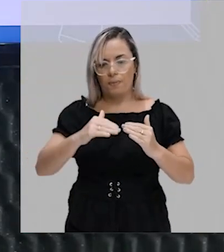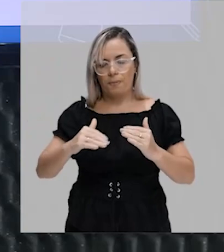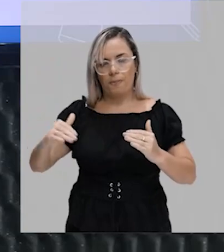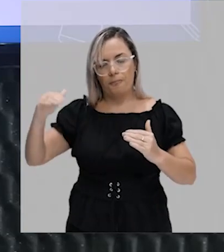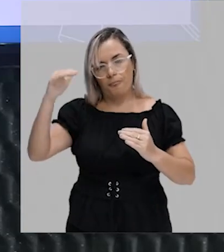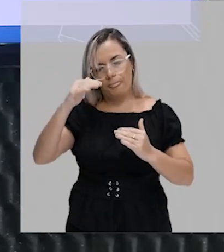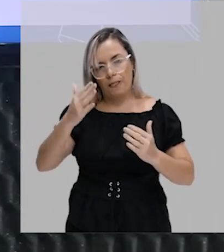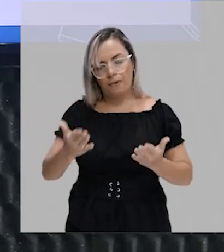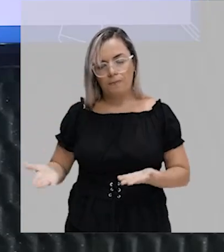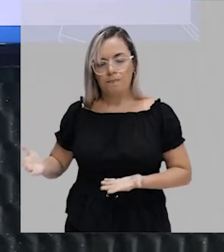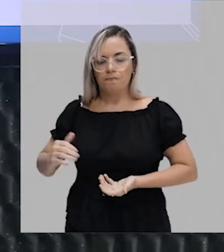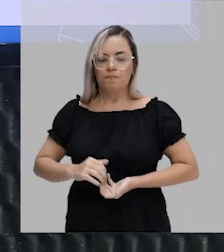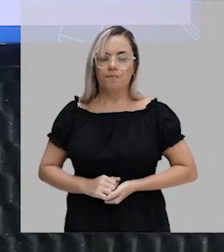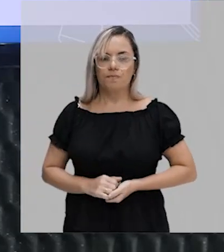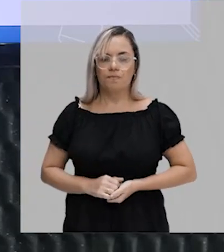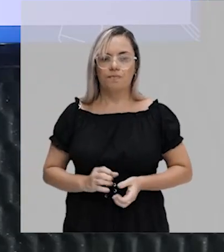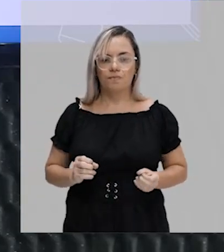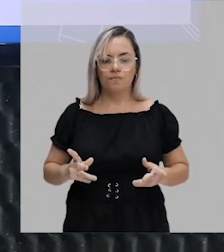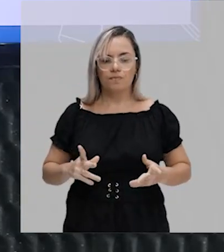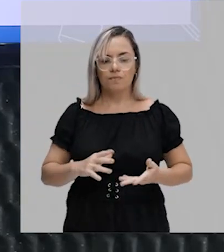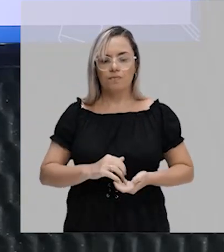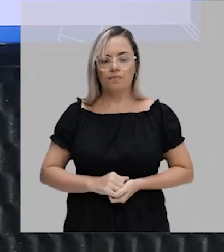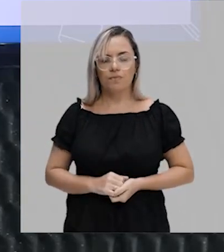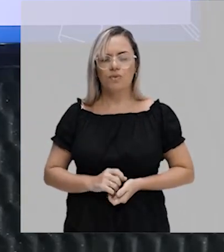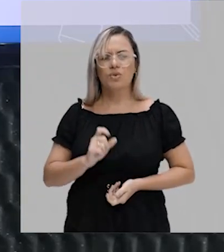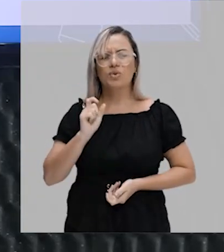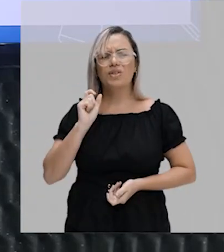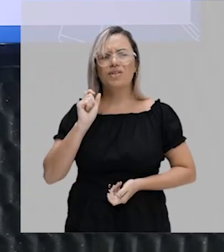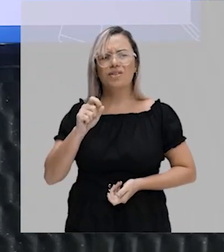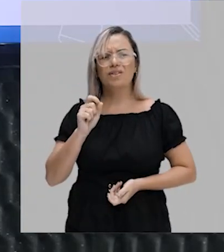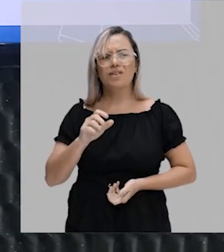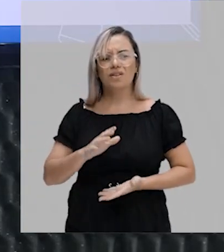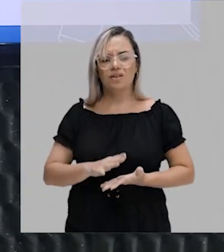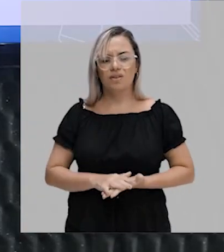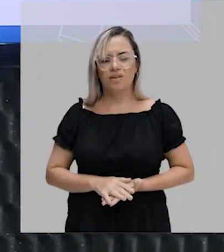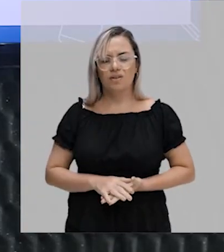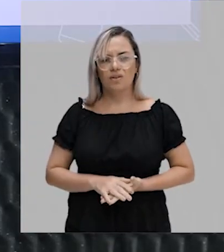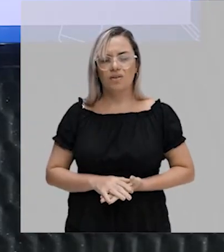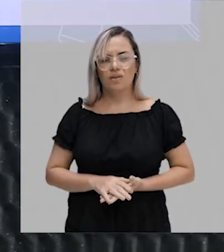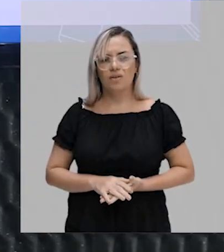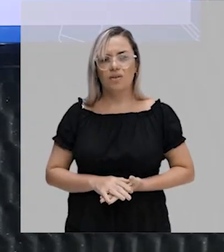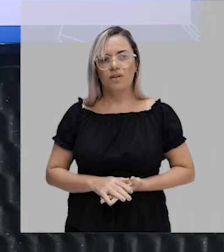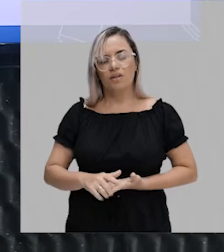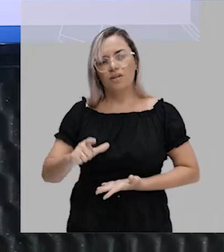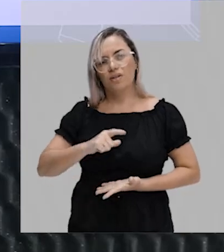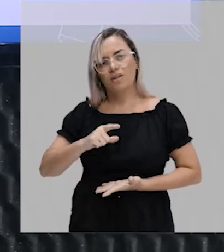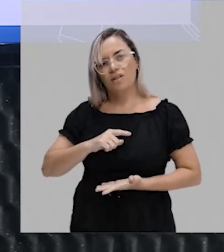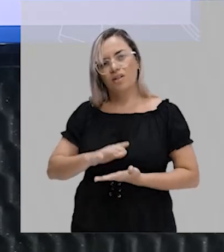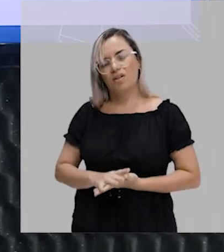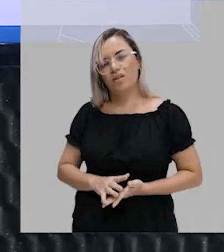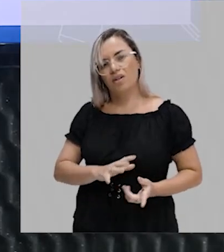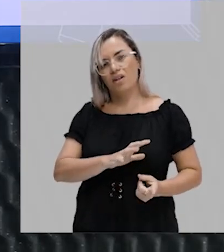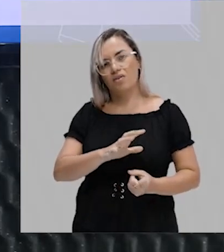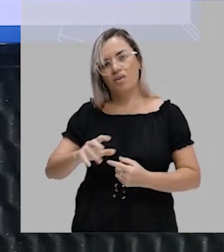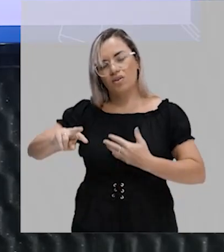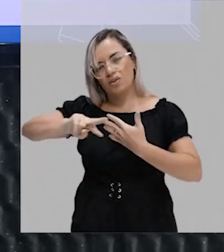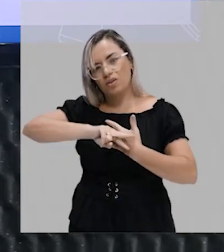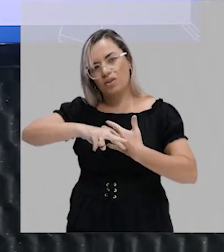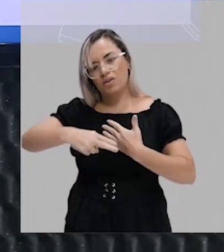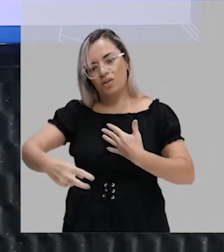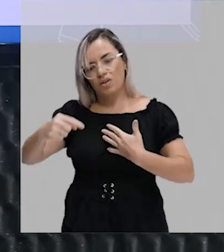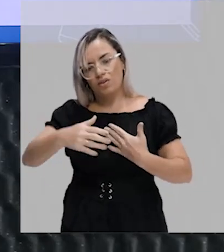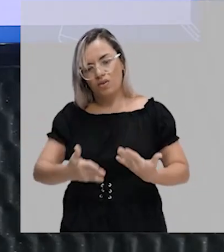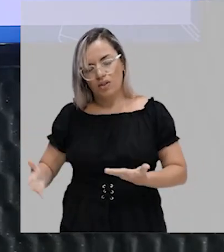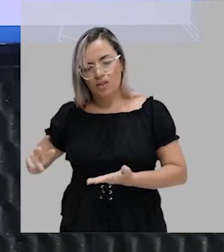hegemônica. Beleza. O que que é isso? O que que isso tem como efeito segundo a